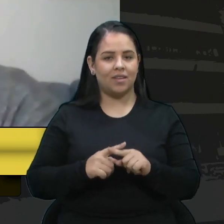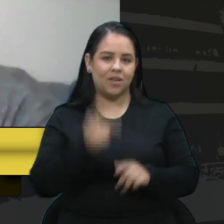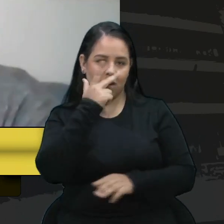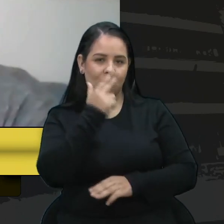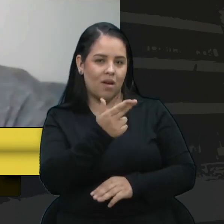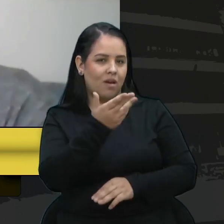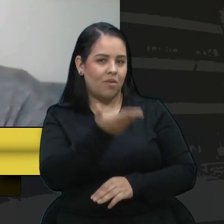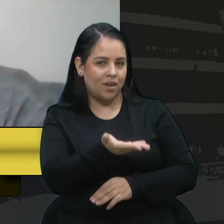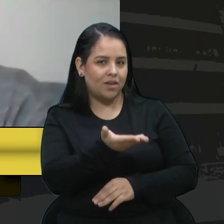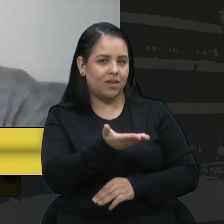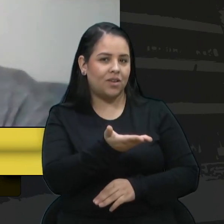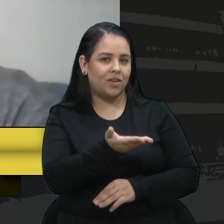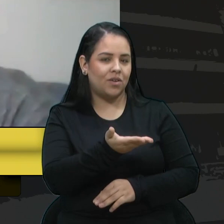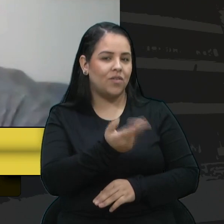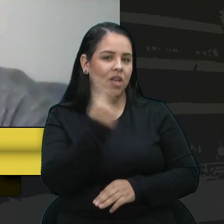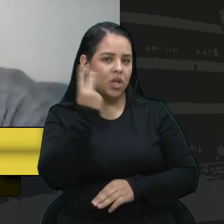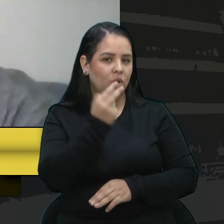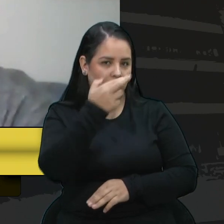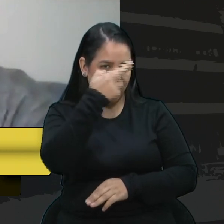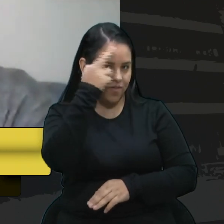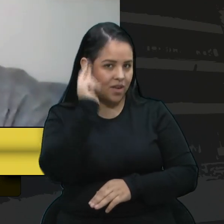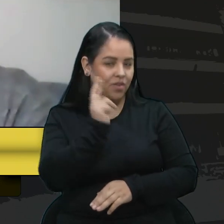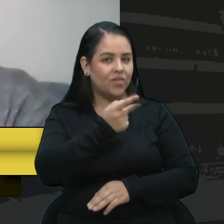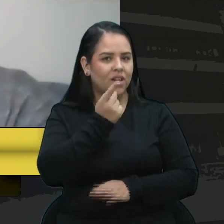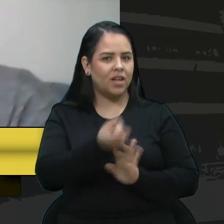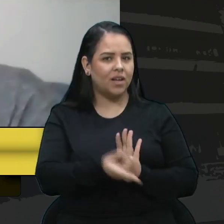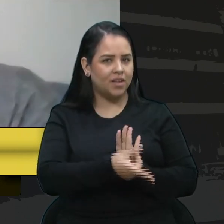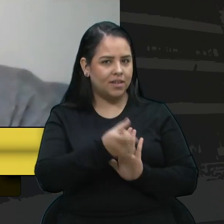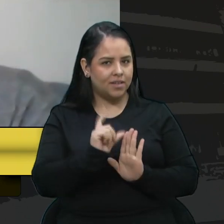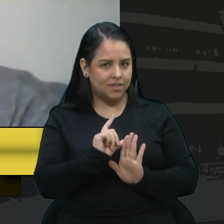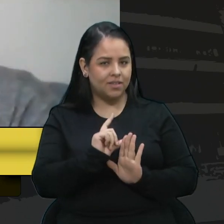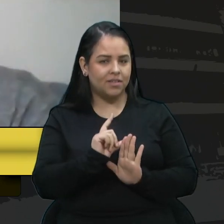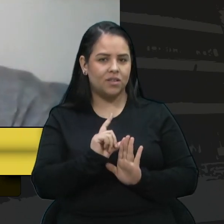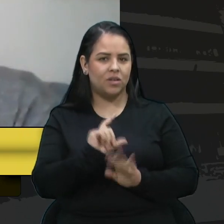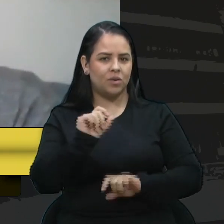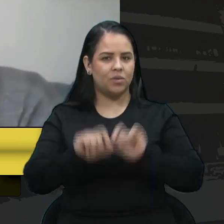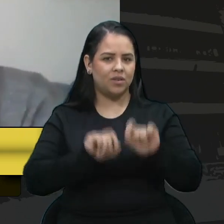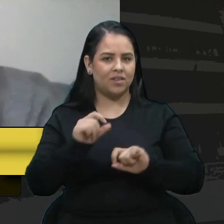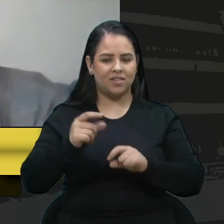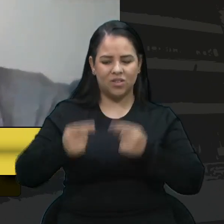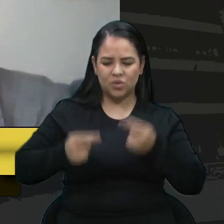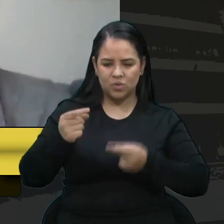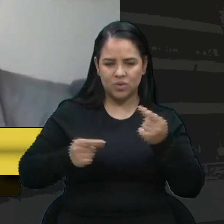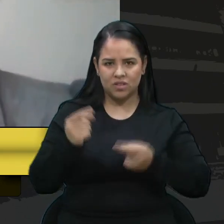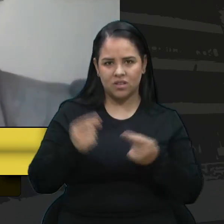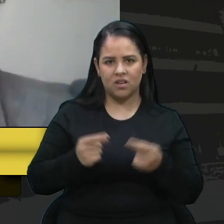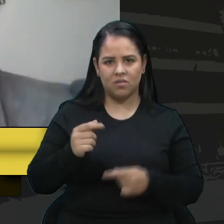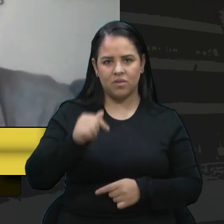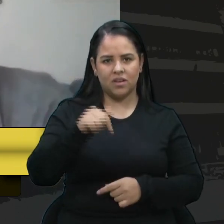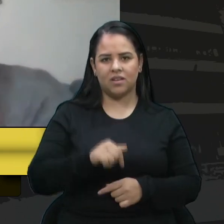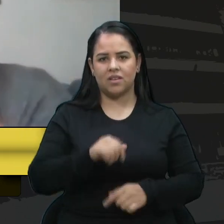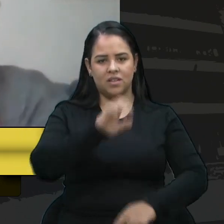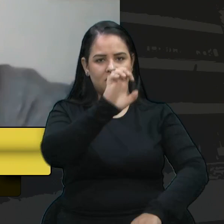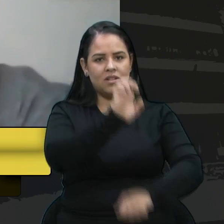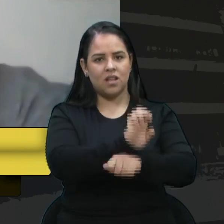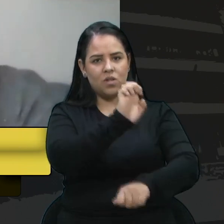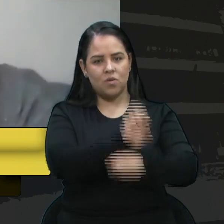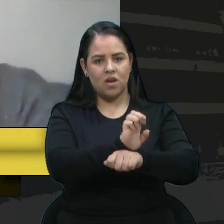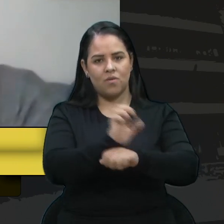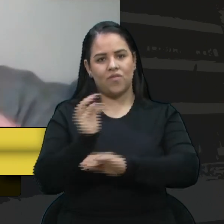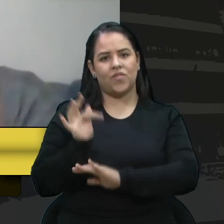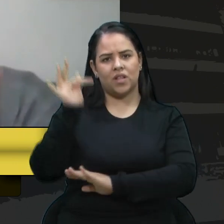Rafael Bueno falava antes, né? Das discussões que a gente faz a âmbito estadual, a âmbito federal,